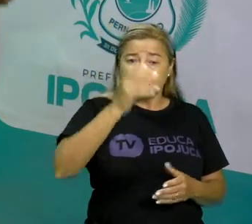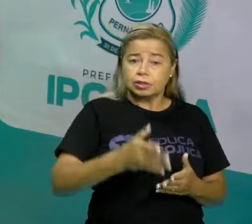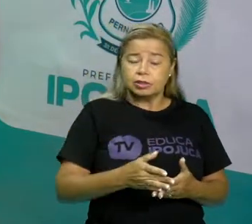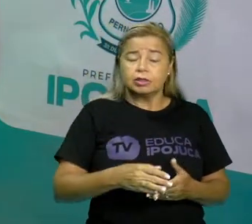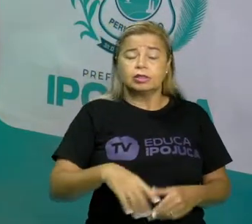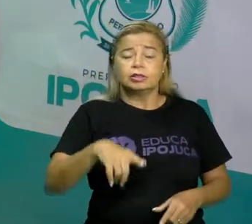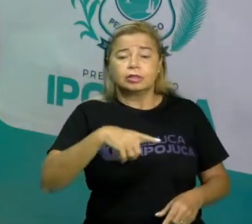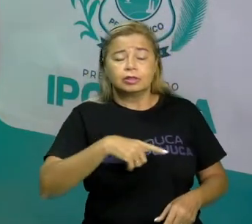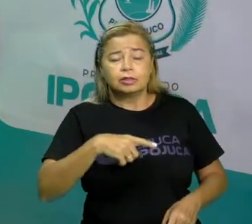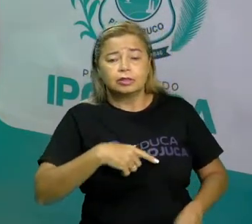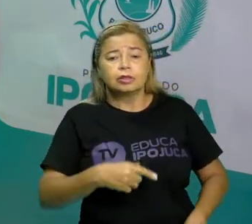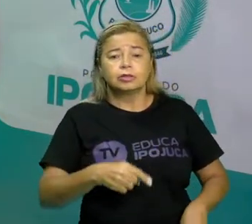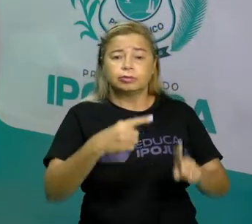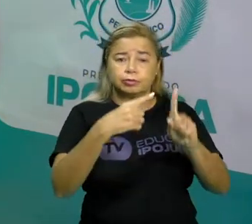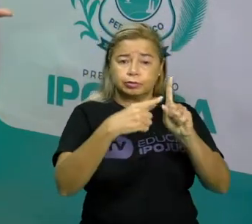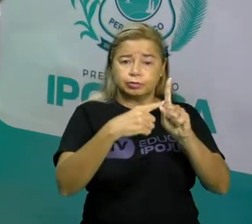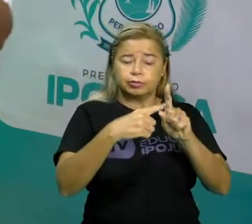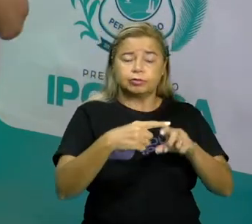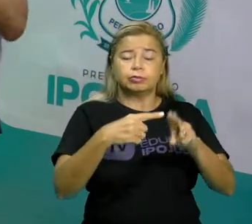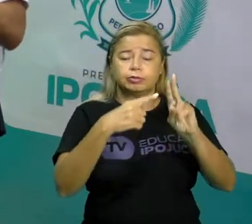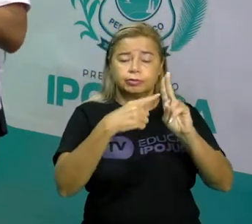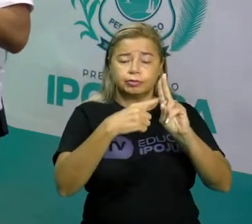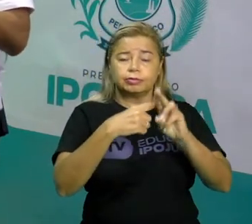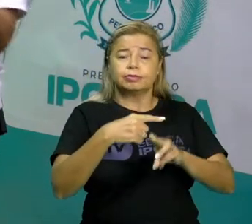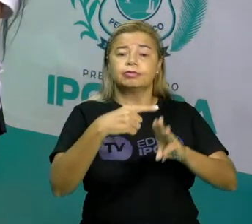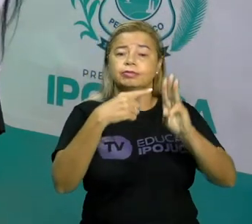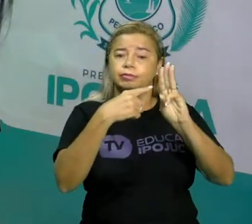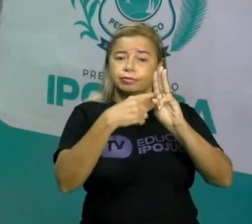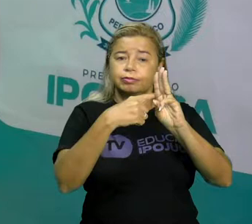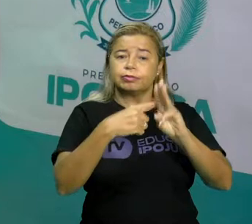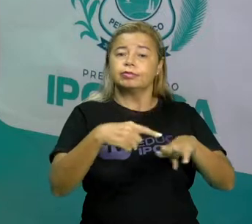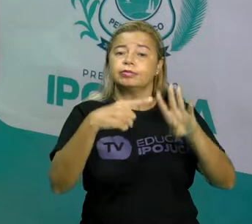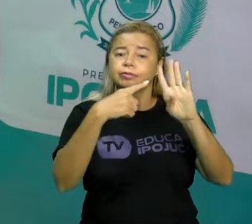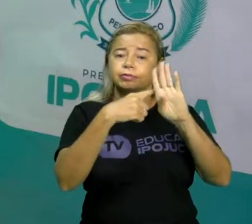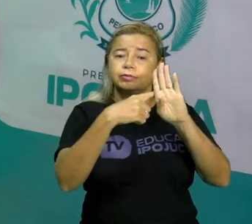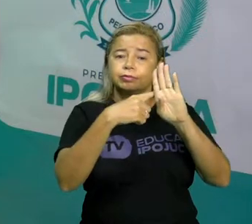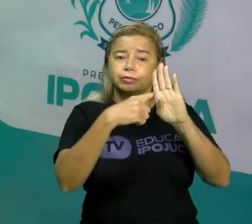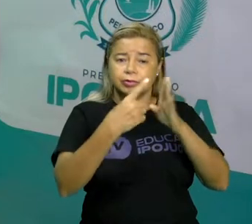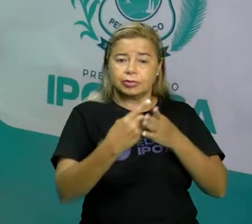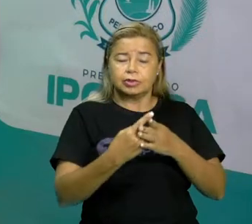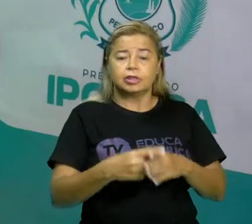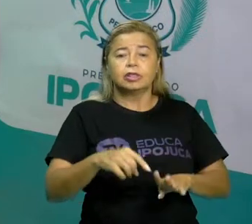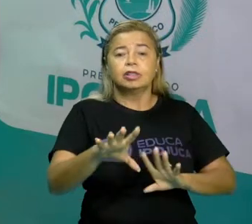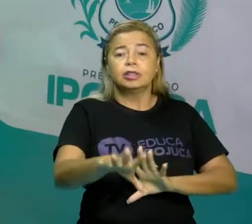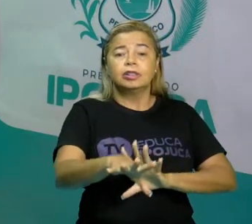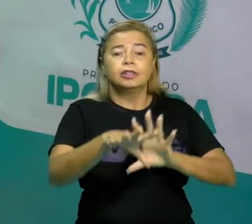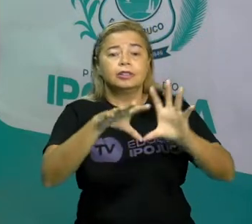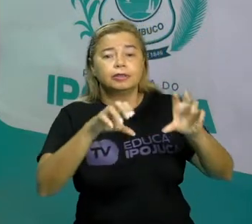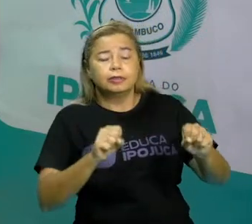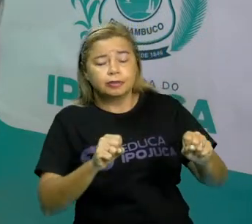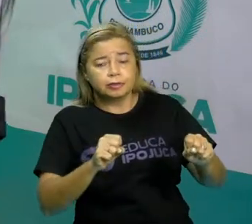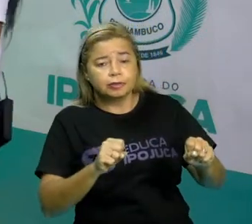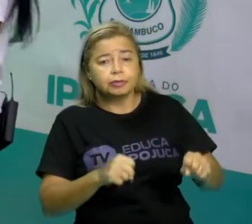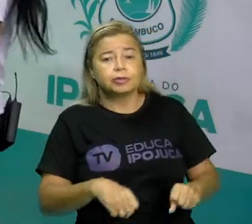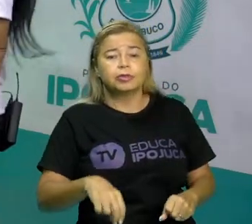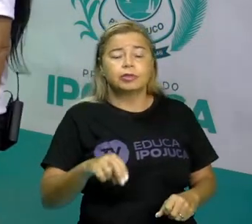dezena, centena, unidade de milhar e dezena de milhar, que formamos nossas cinco casinhas